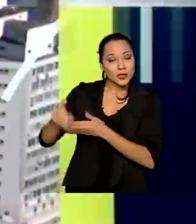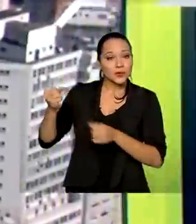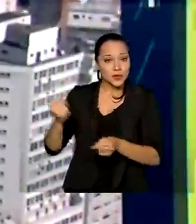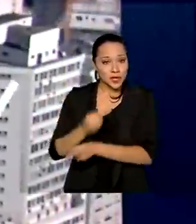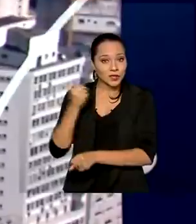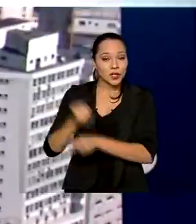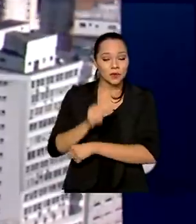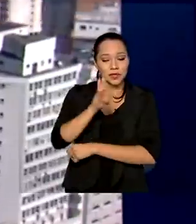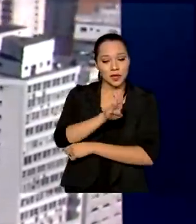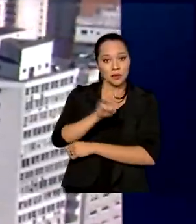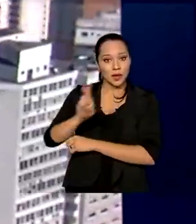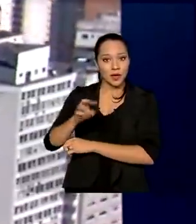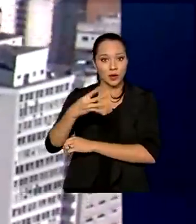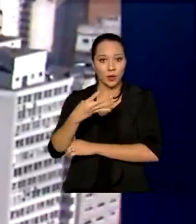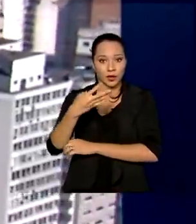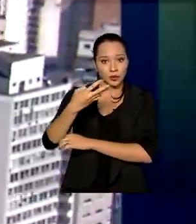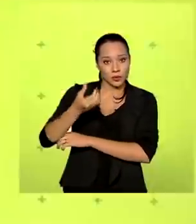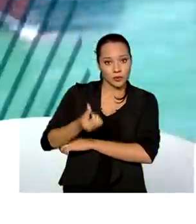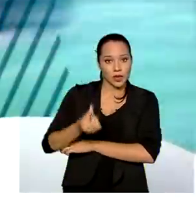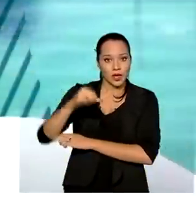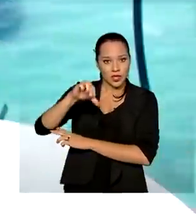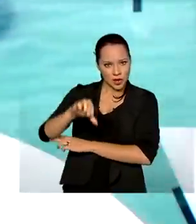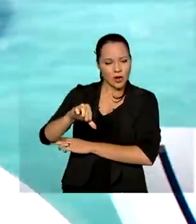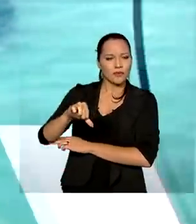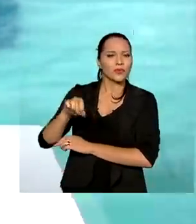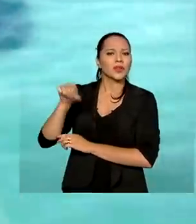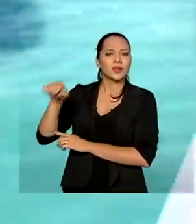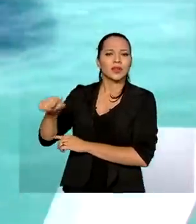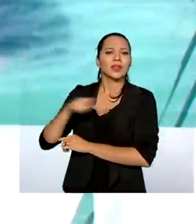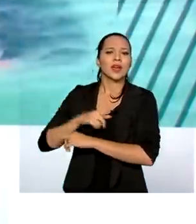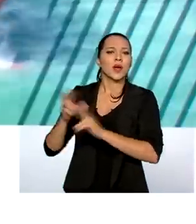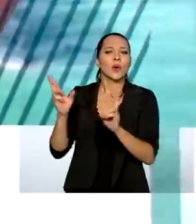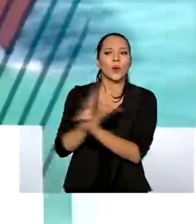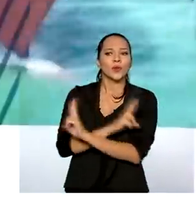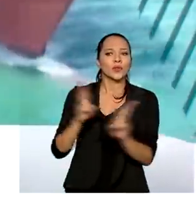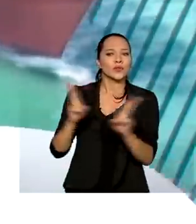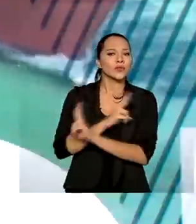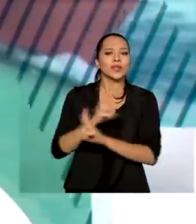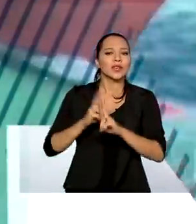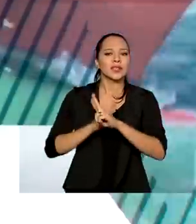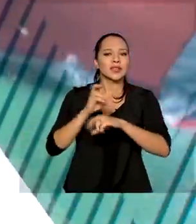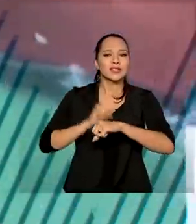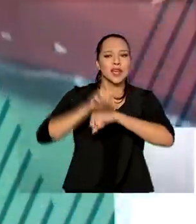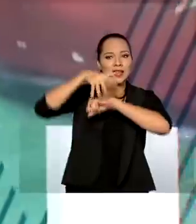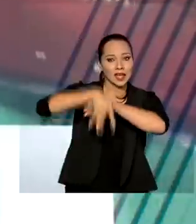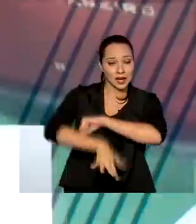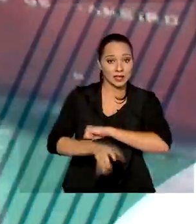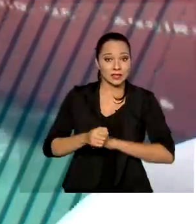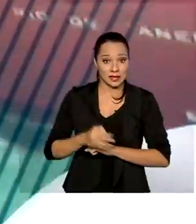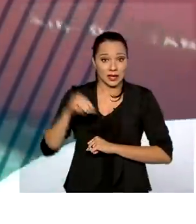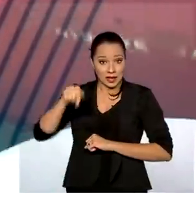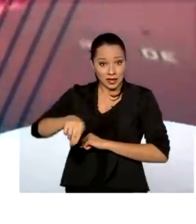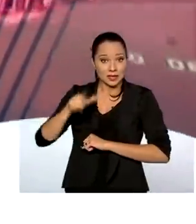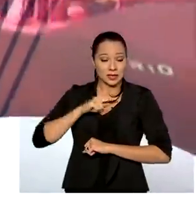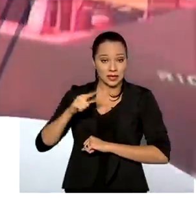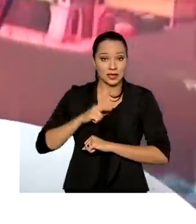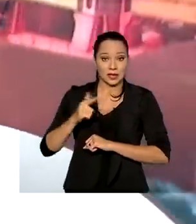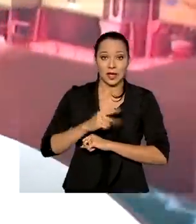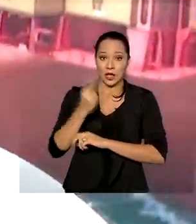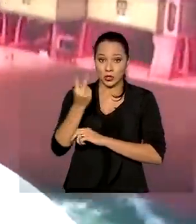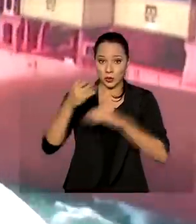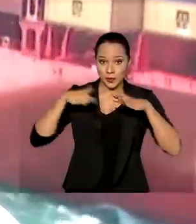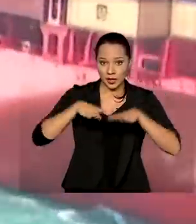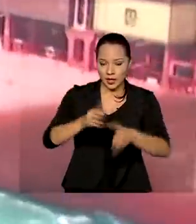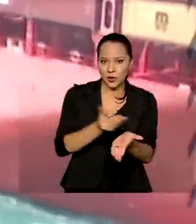obras da BR-469, conhecida como Rodovia das Cataratas. A estrada, que será duplicada,